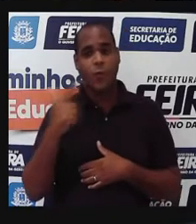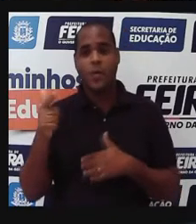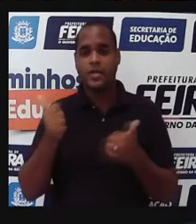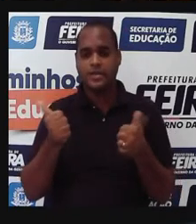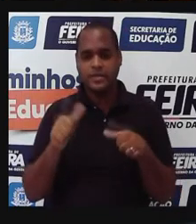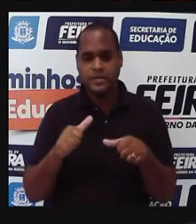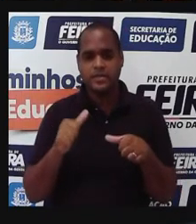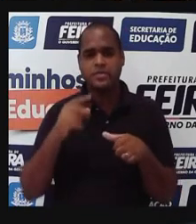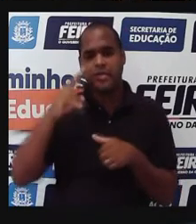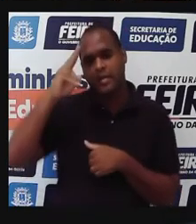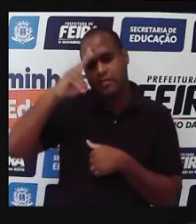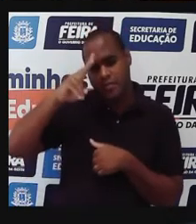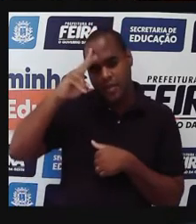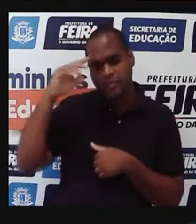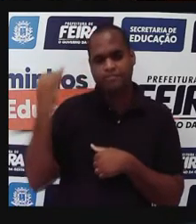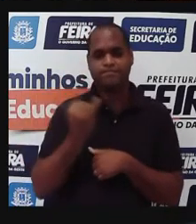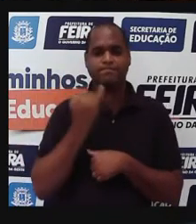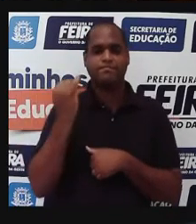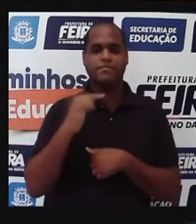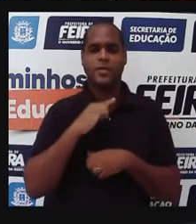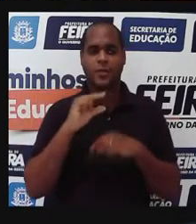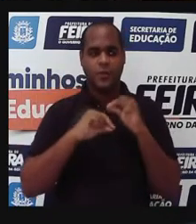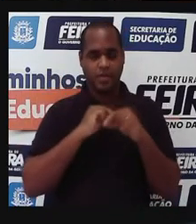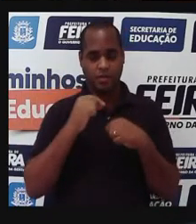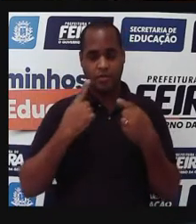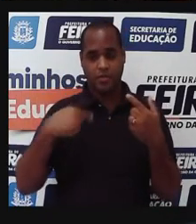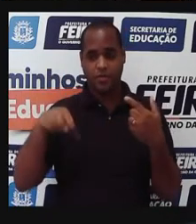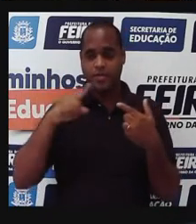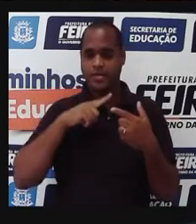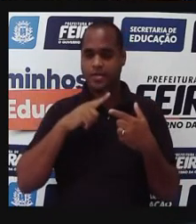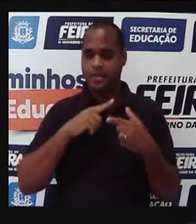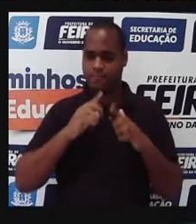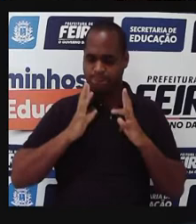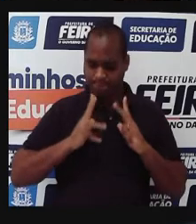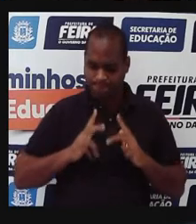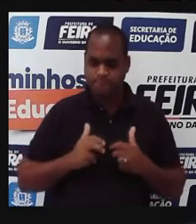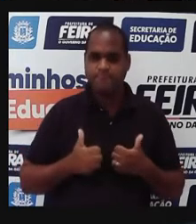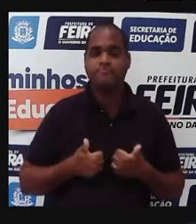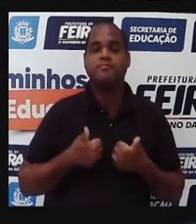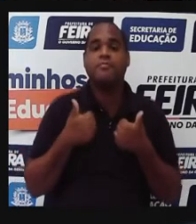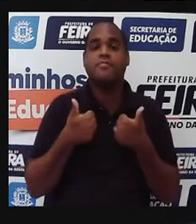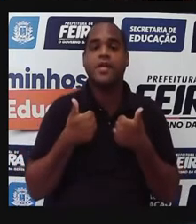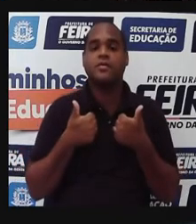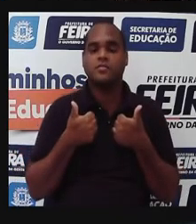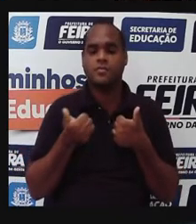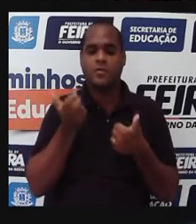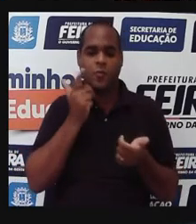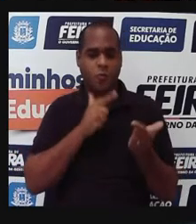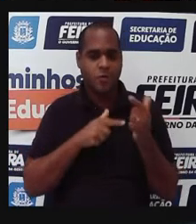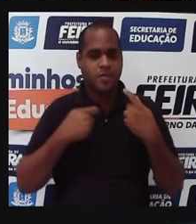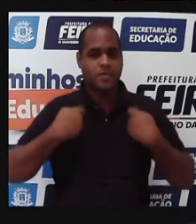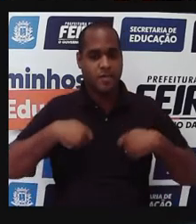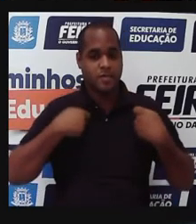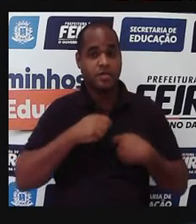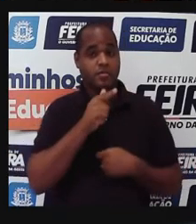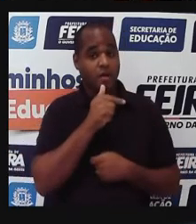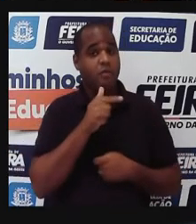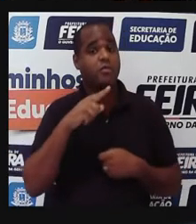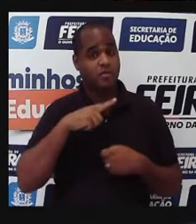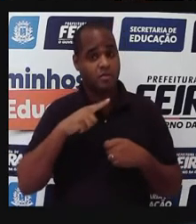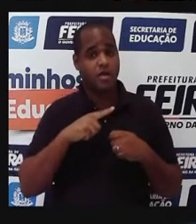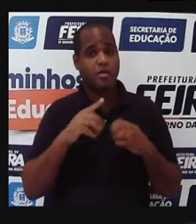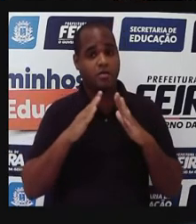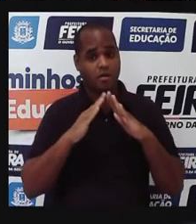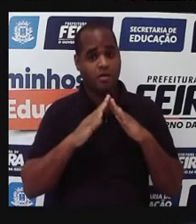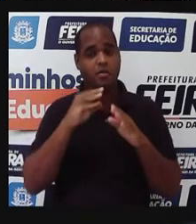E aí, a gente tem que lembrar também que, para a gente ter uma higiene de qualidade, né, a gente precisa ter água potável em casa,